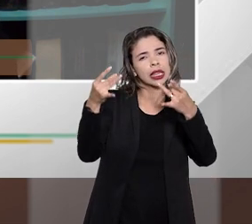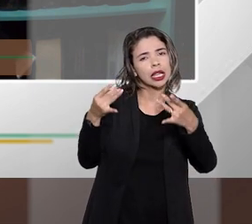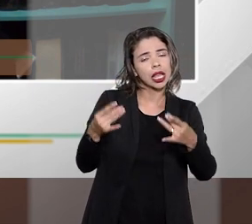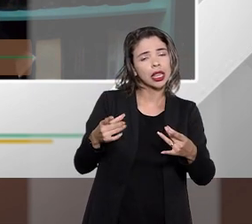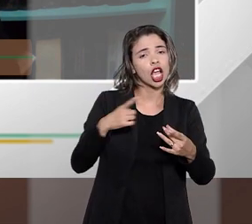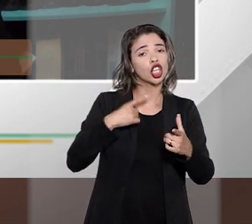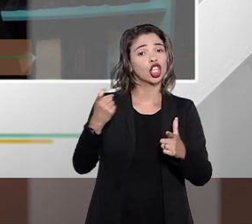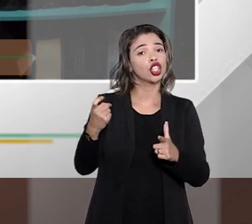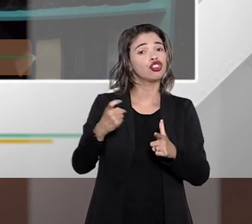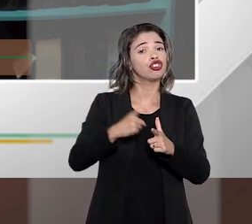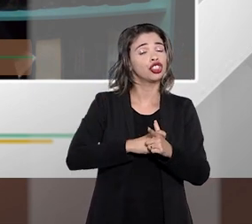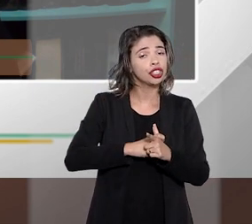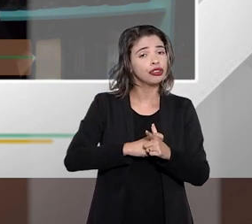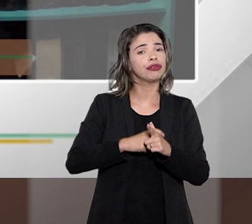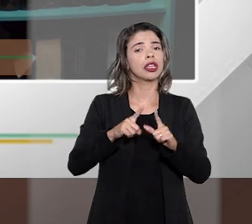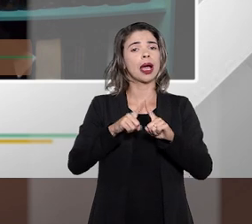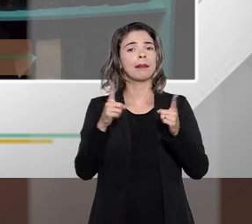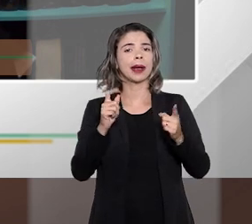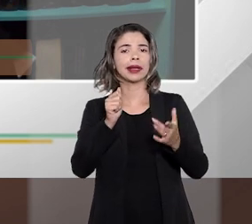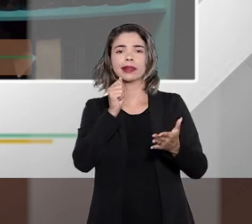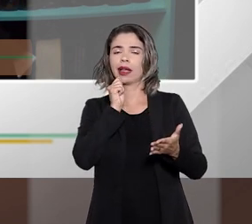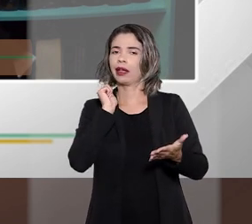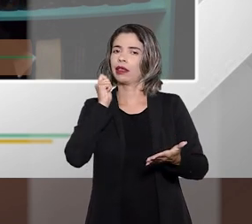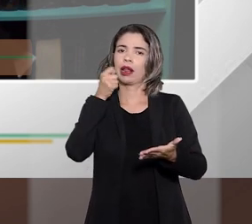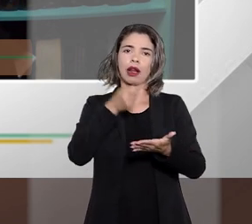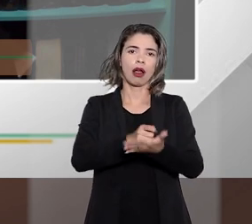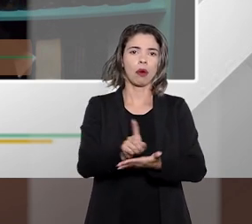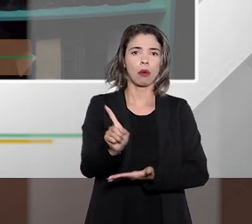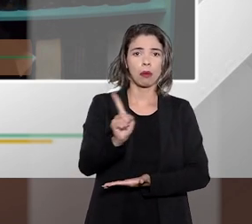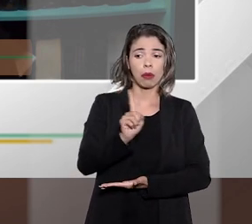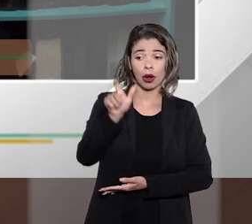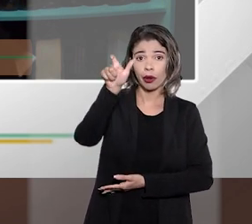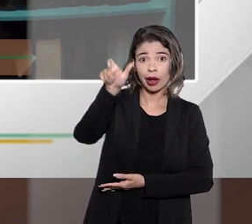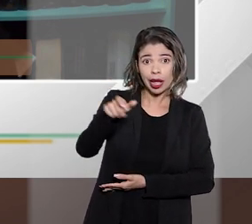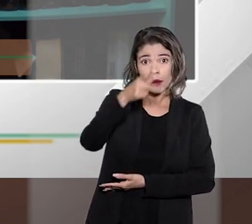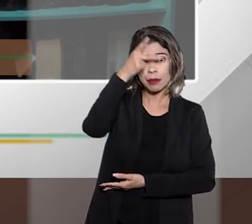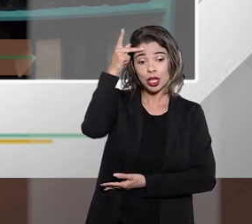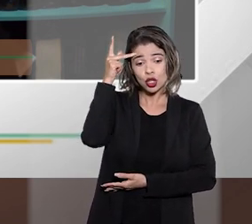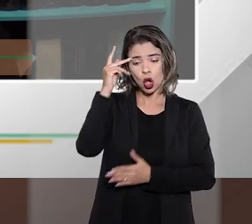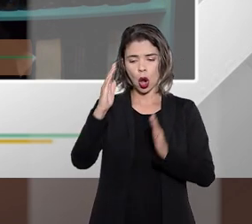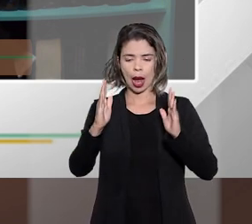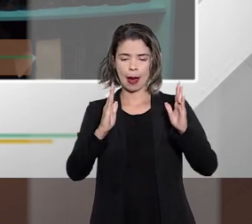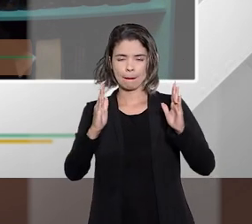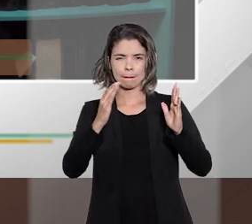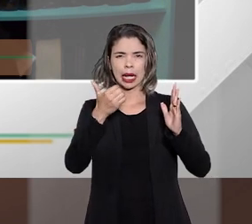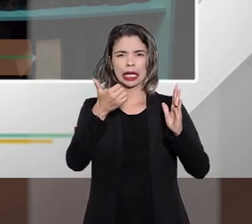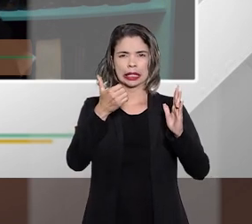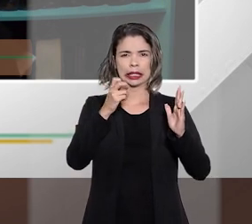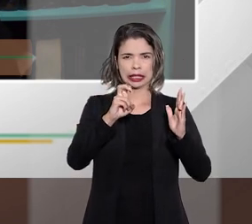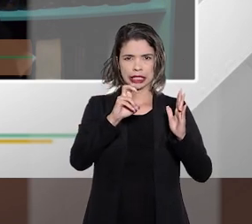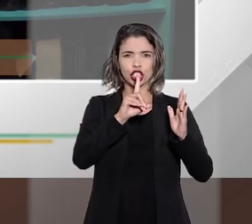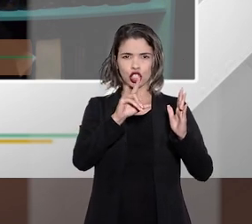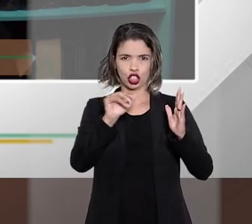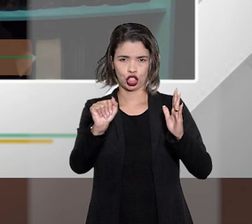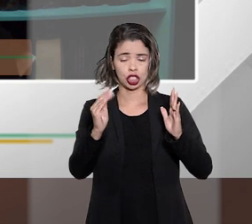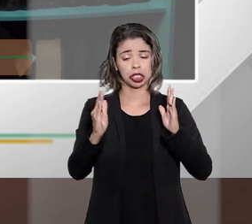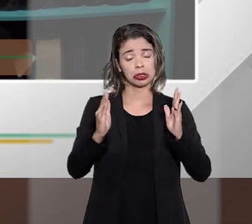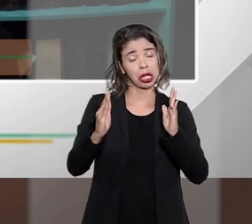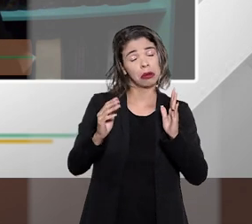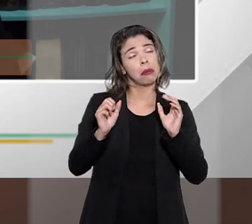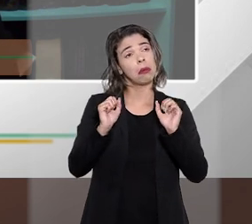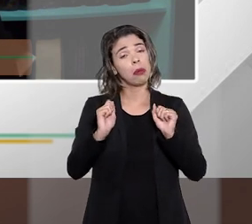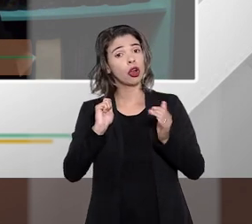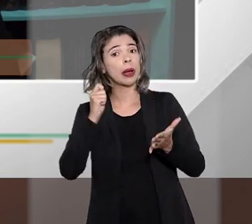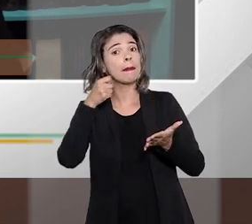uma dívida foi relatada e aí o consumidor nesse período tem a